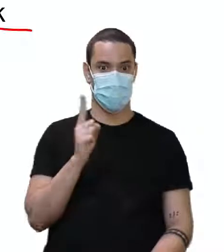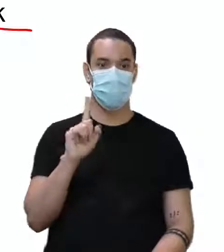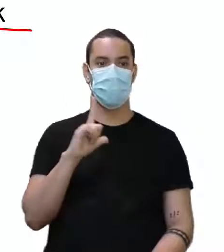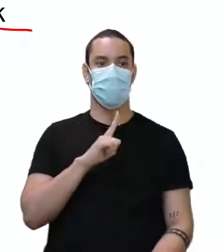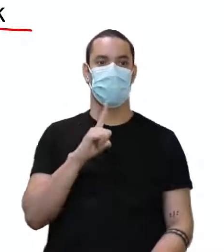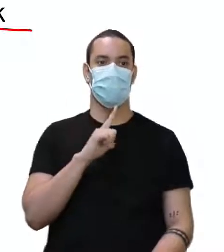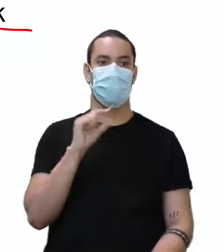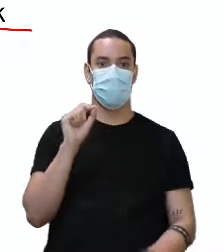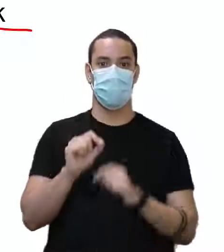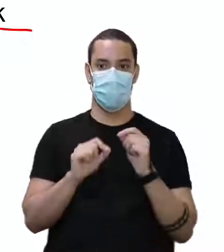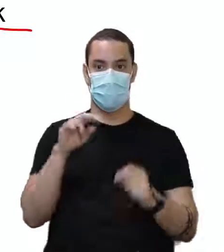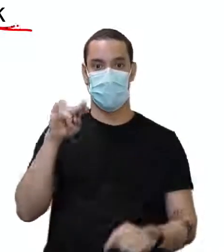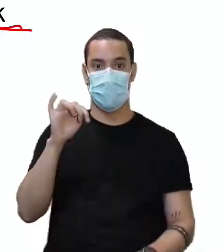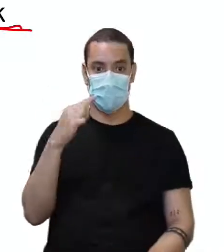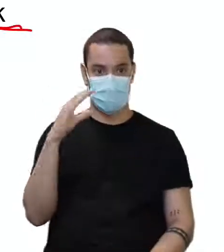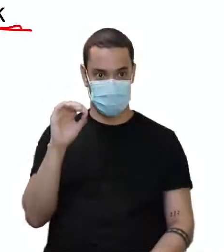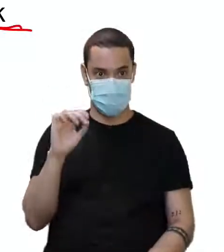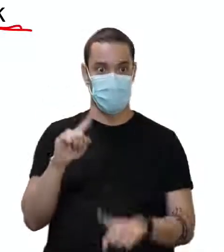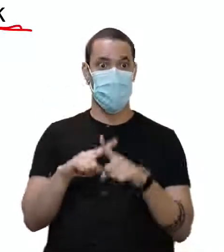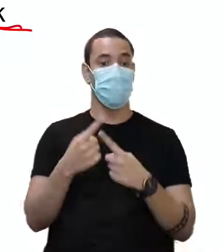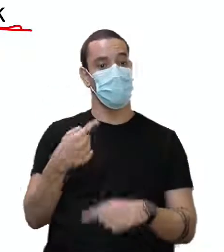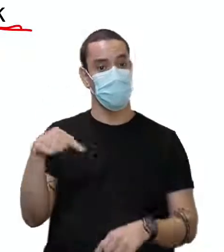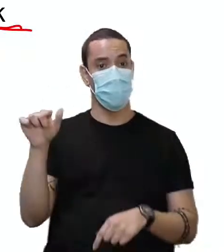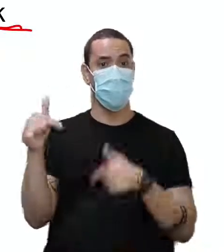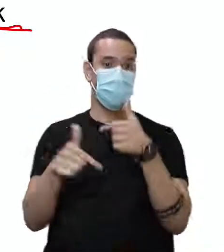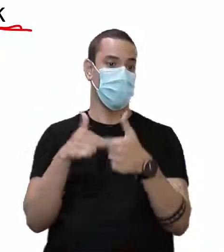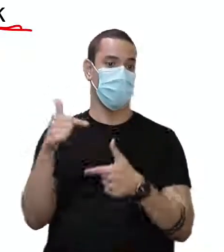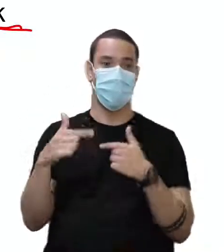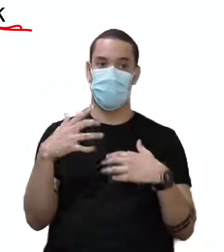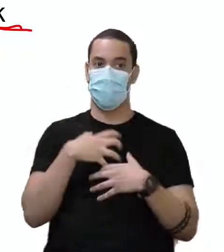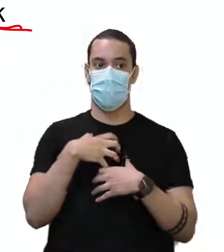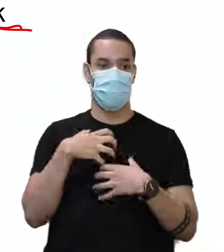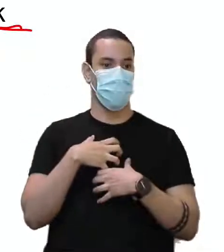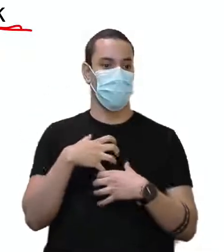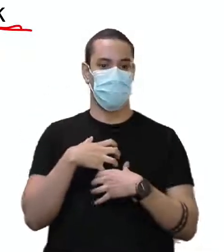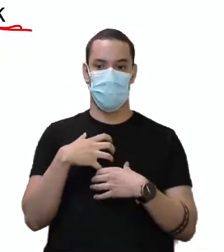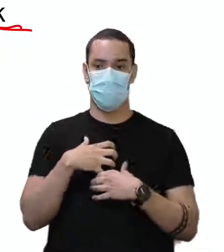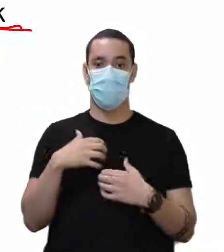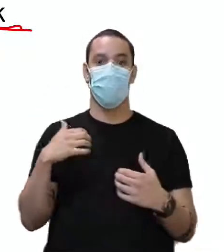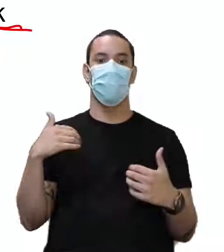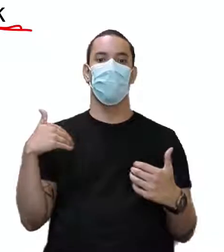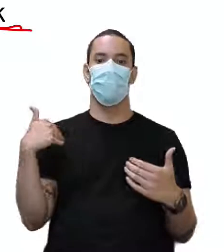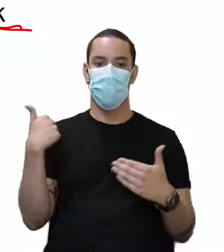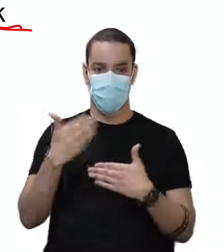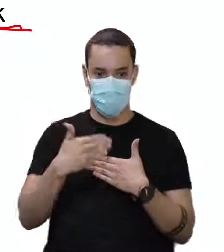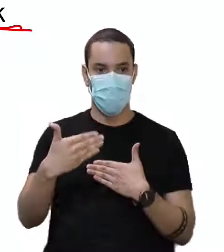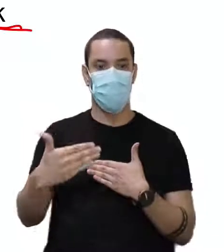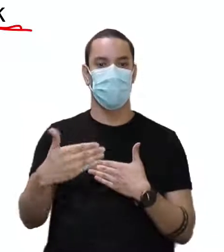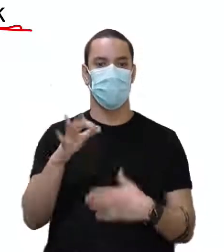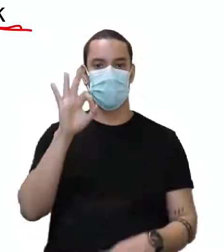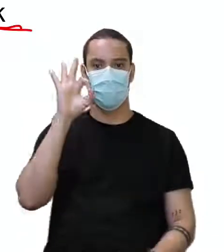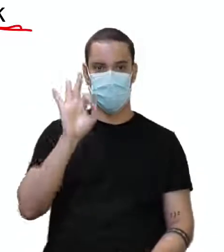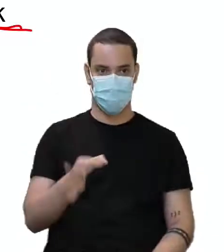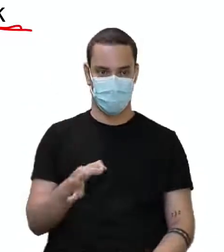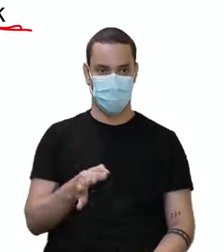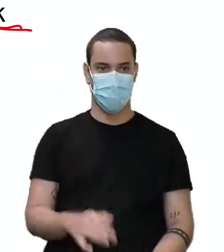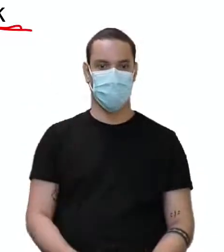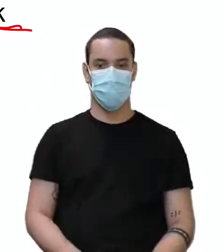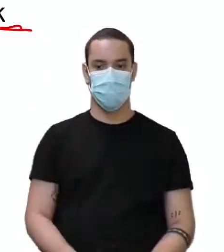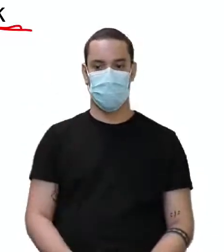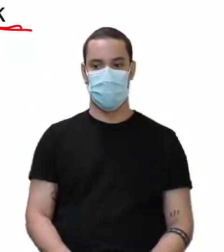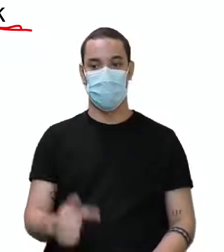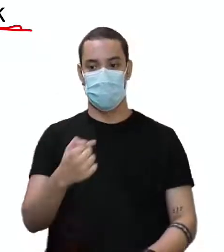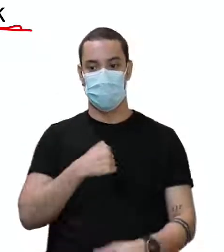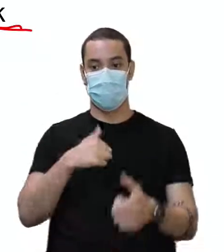negação. Mas, eles foram para o trabalho de qualquer forma. Alright? Eu